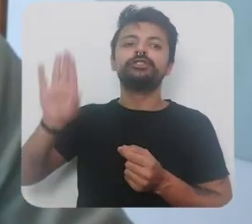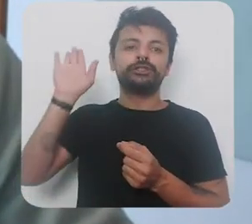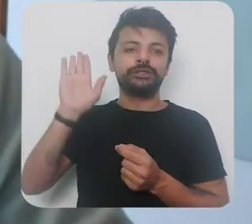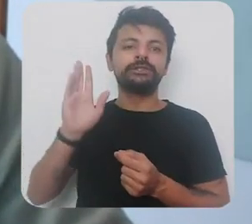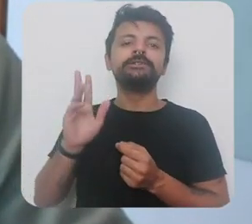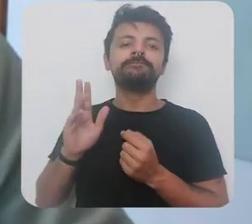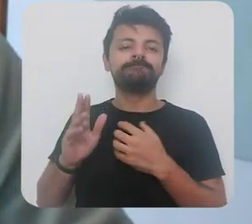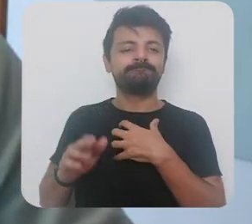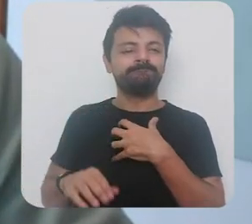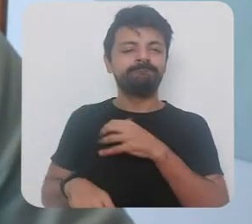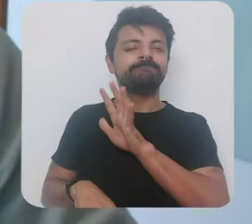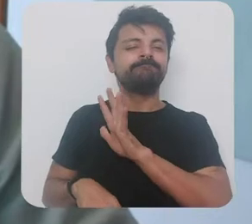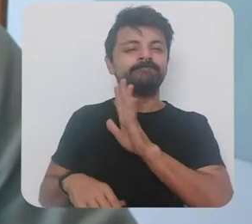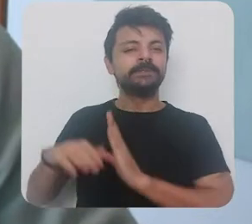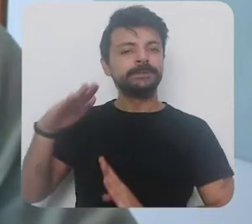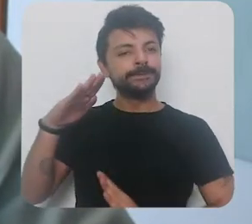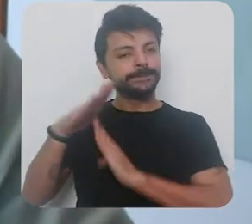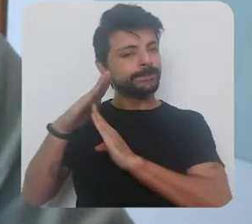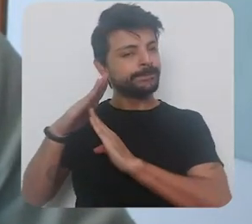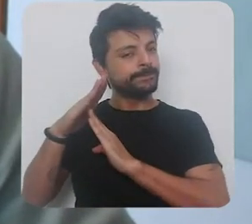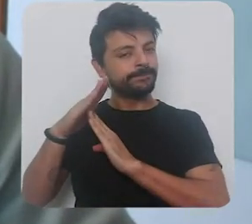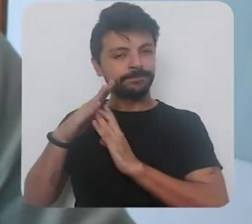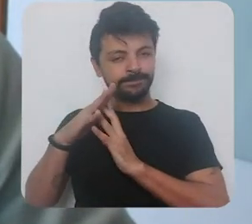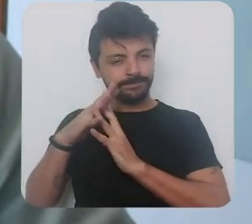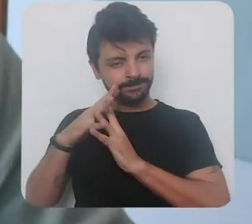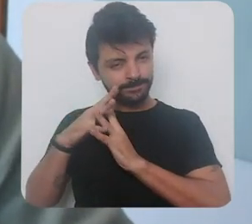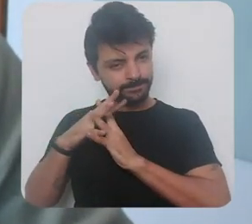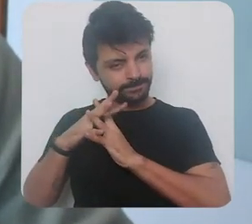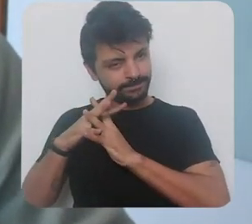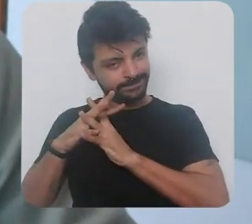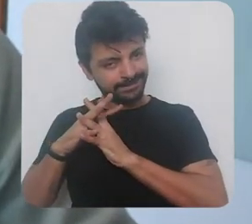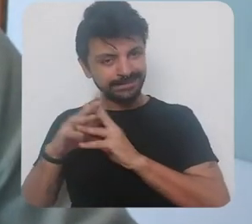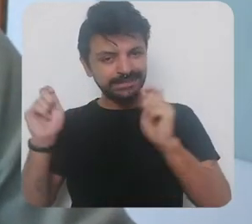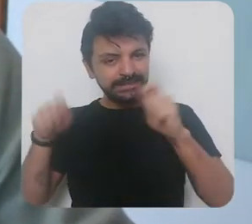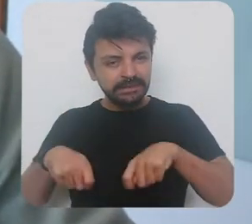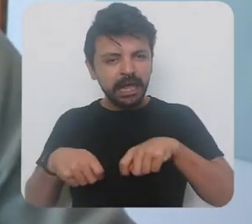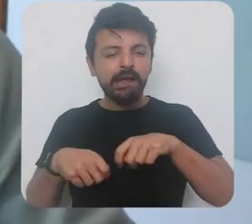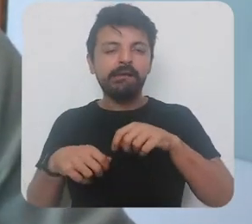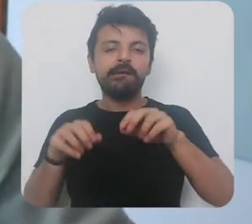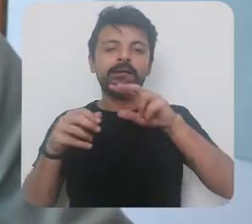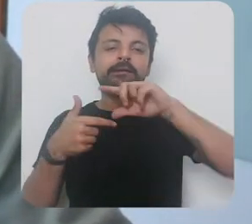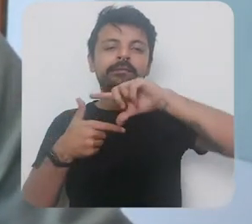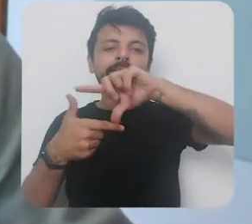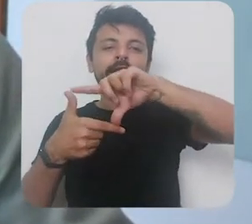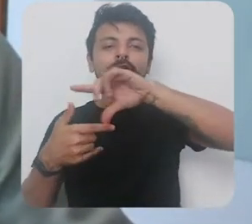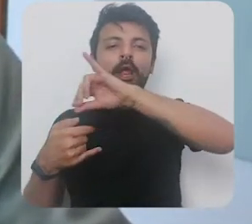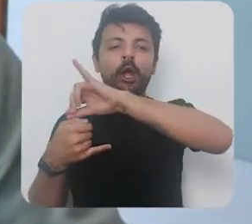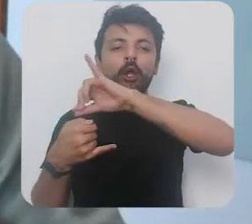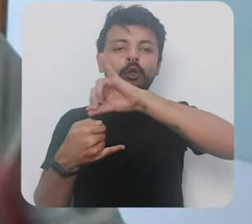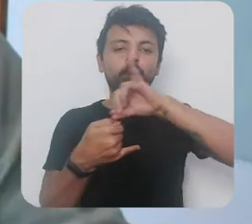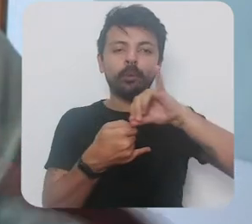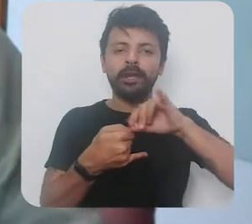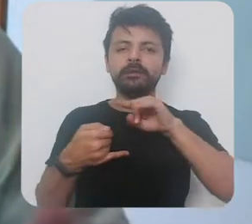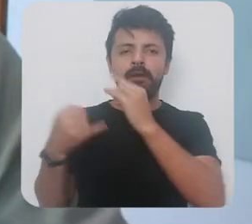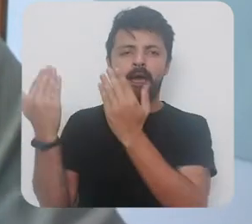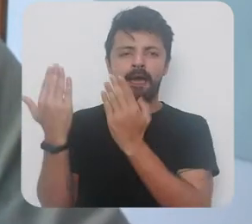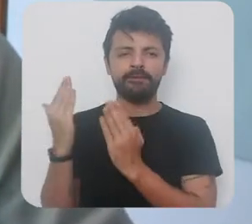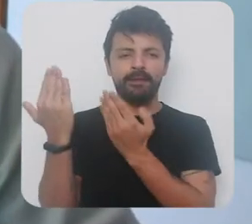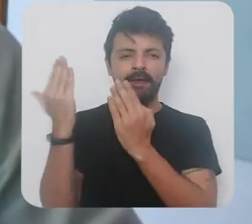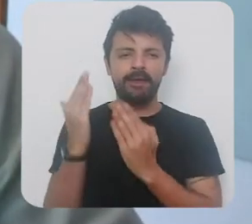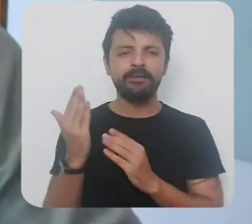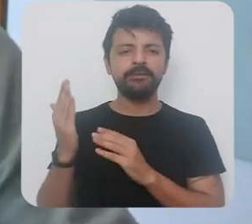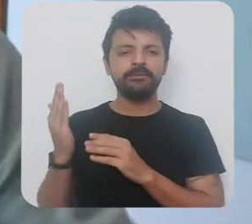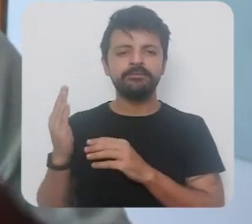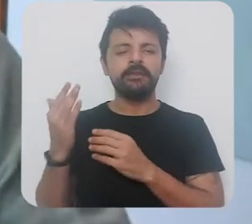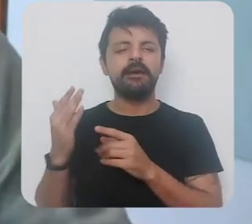muito já no seu limite para que você tenha possibilidade de usar os instrumentos tradicionais pelos quais a gente tem analisado